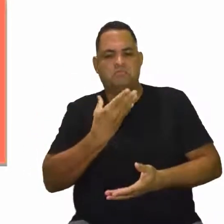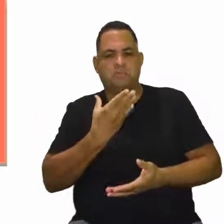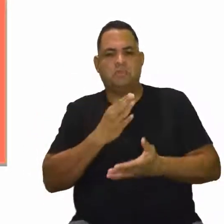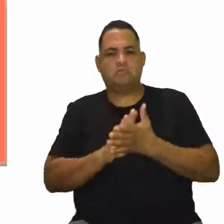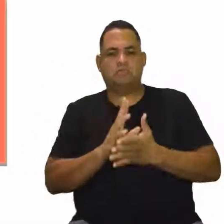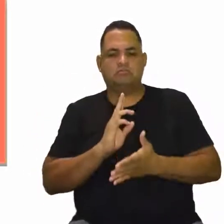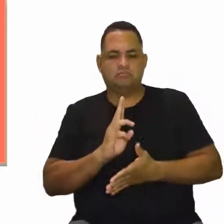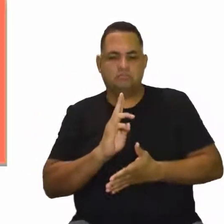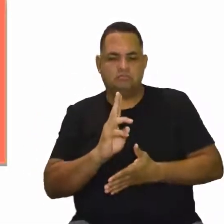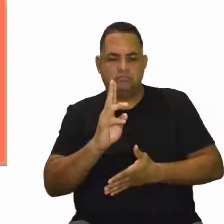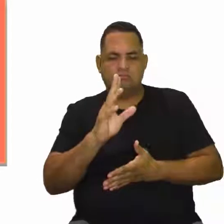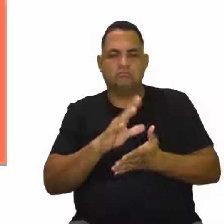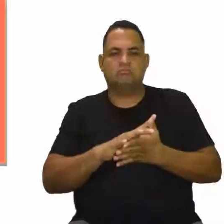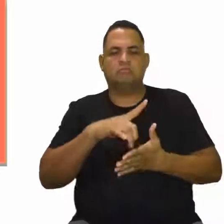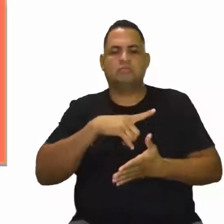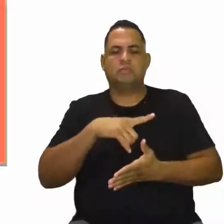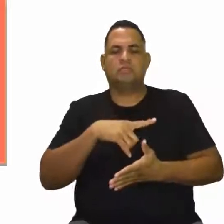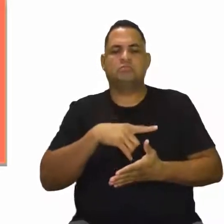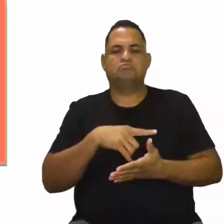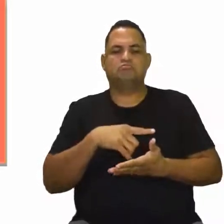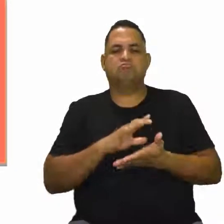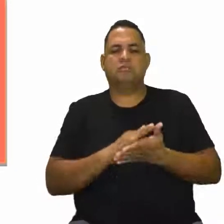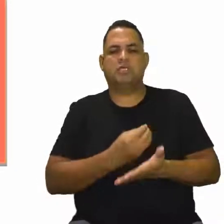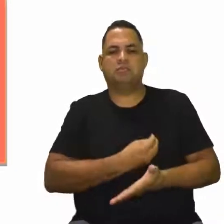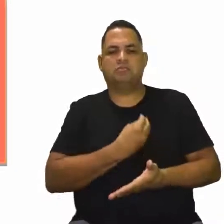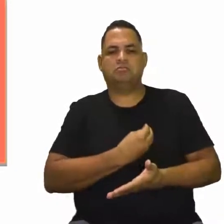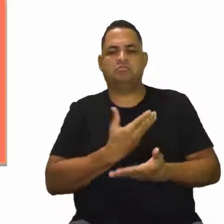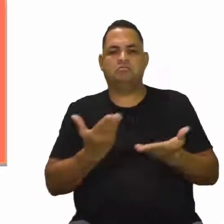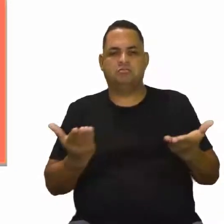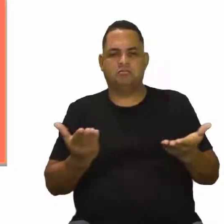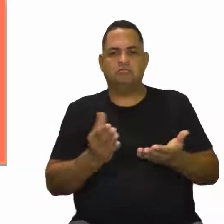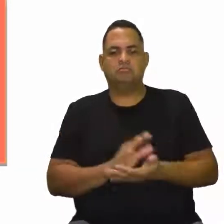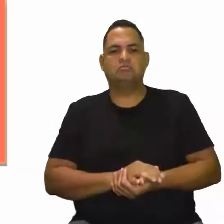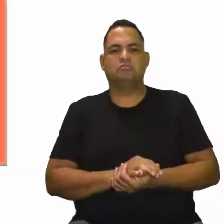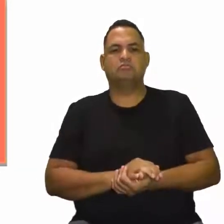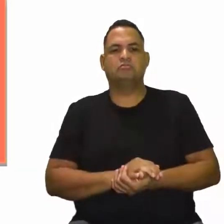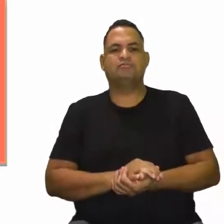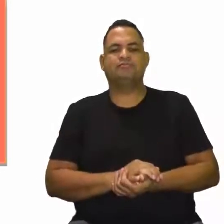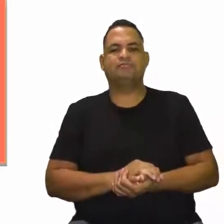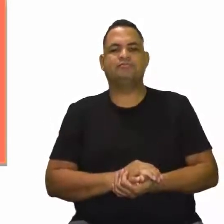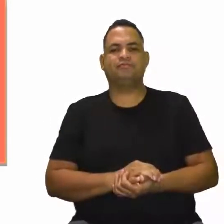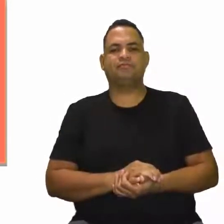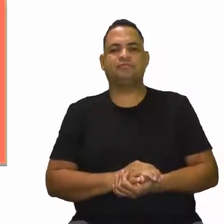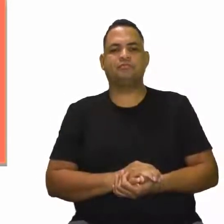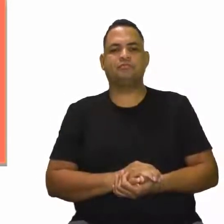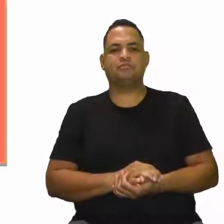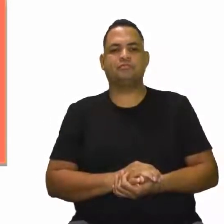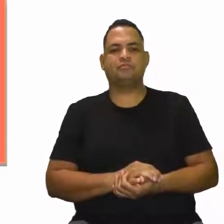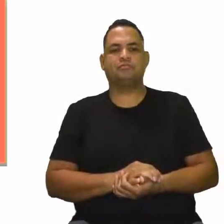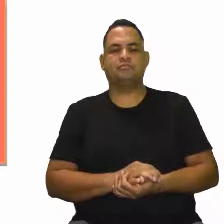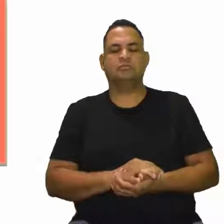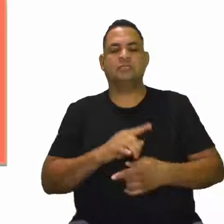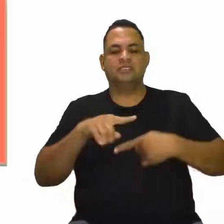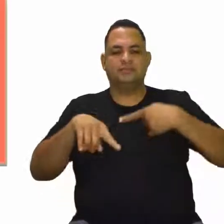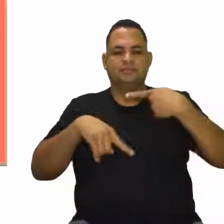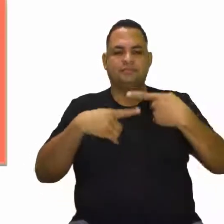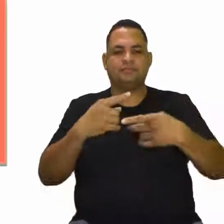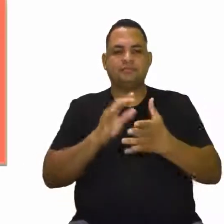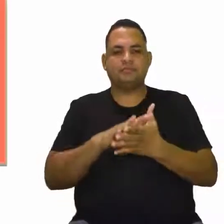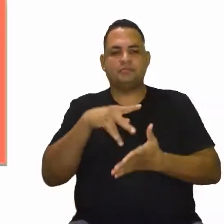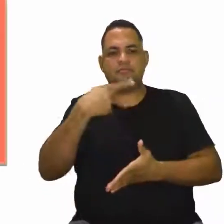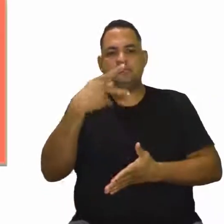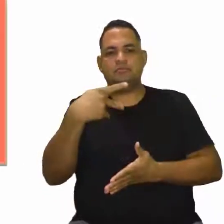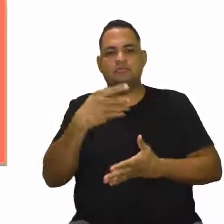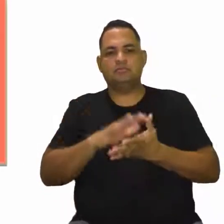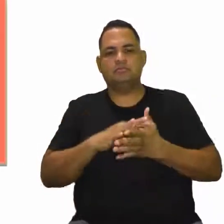prolongamento dessa minha vida? Será que é interessante? Então, nós vamos ver nessa sub-temática. Depois, nós falaremos